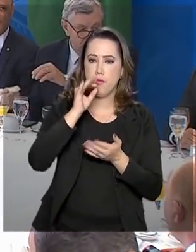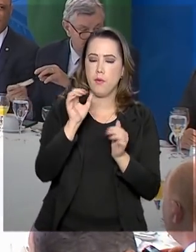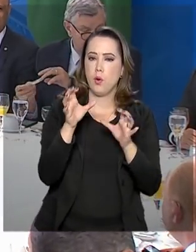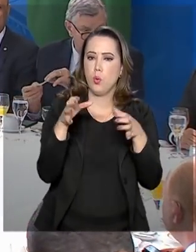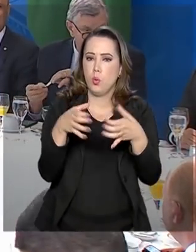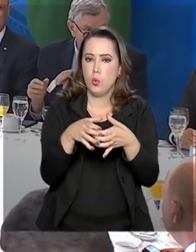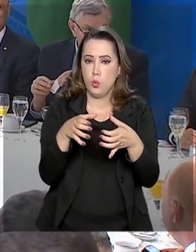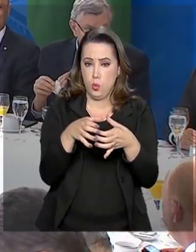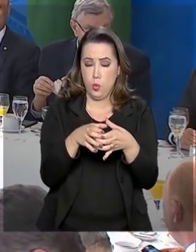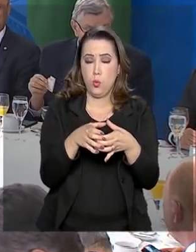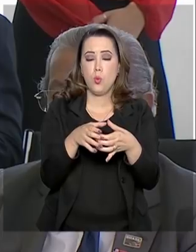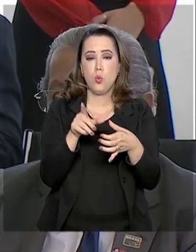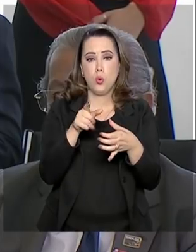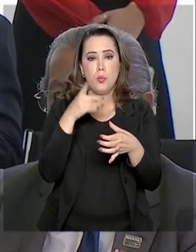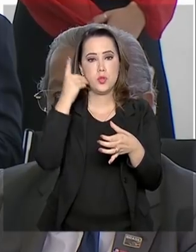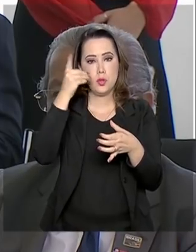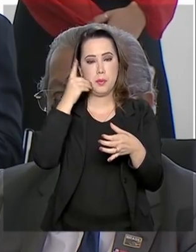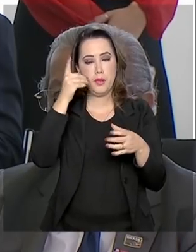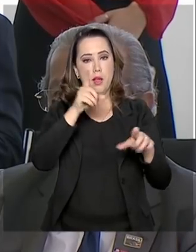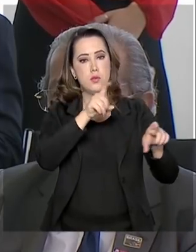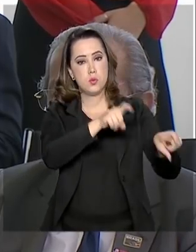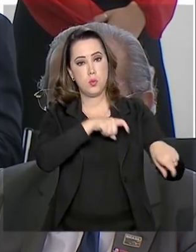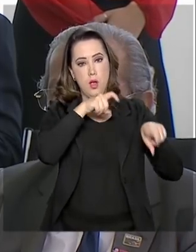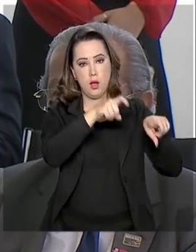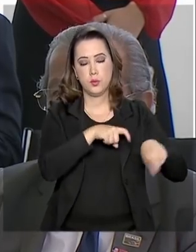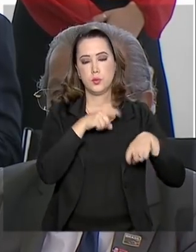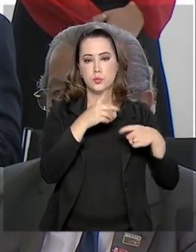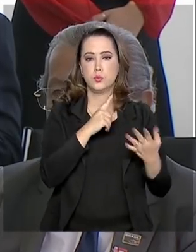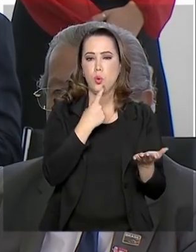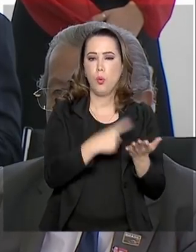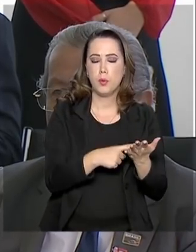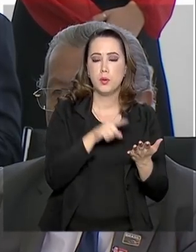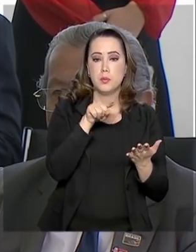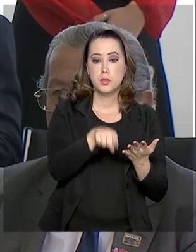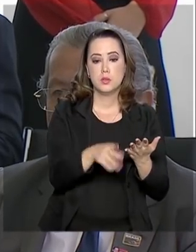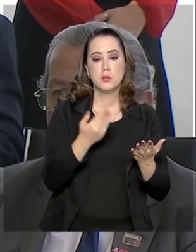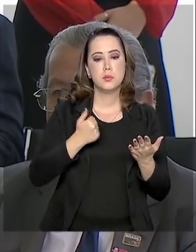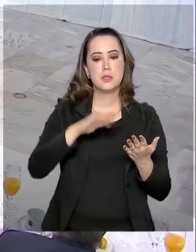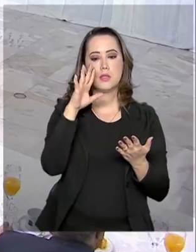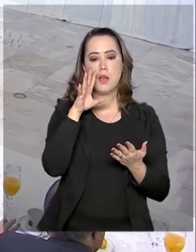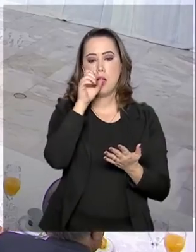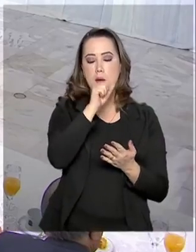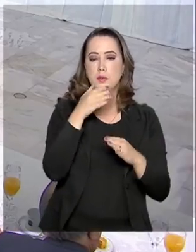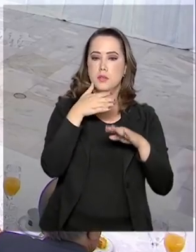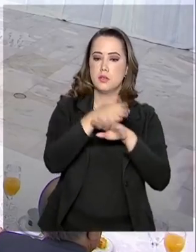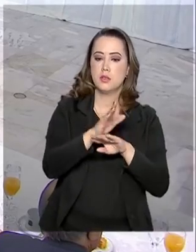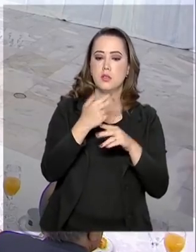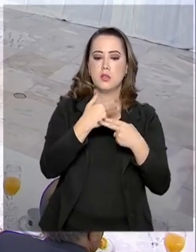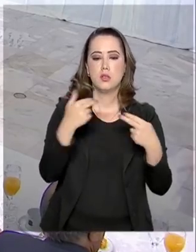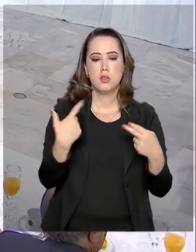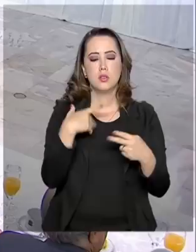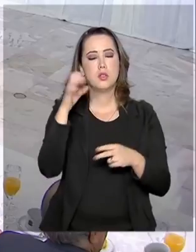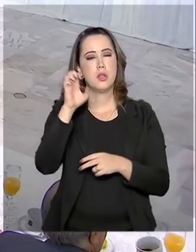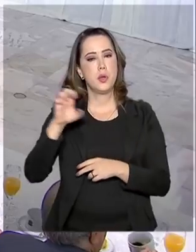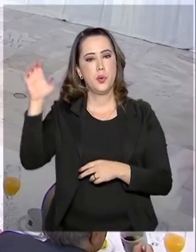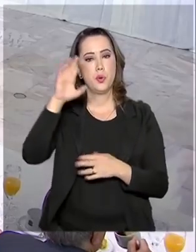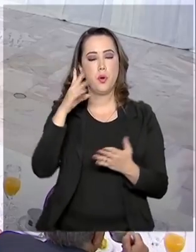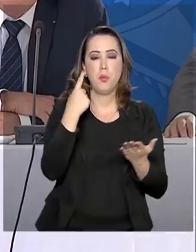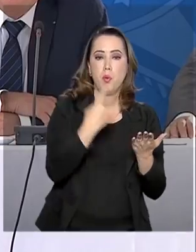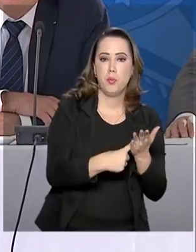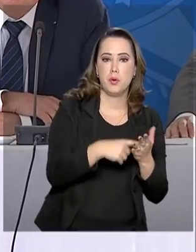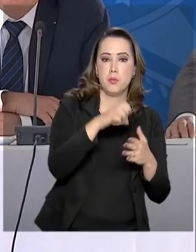a bancada do agronegócio. Na pauta, medidas para acelerar a entrada em vigor do acordo entre a União Europeia e